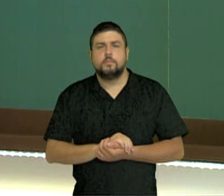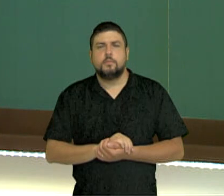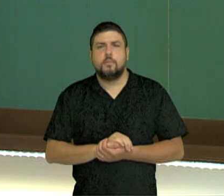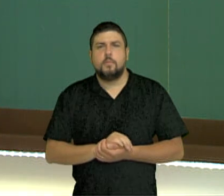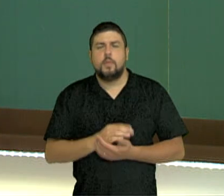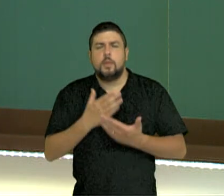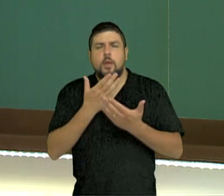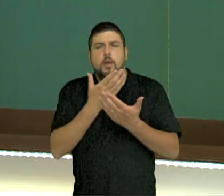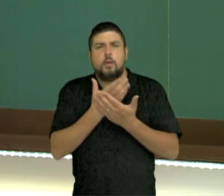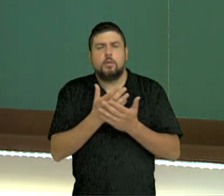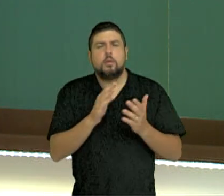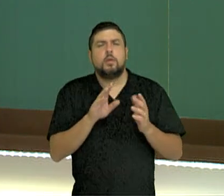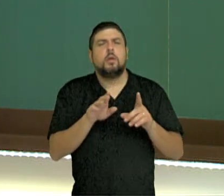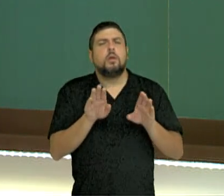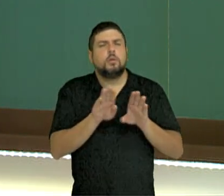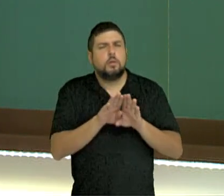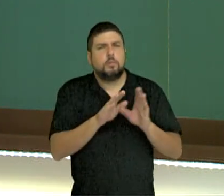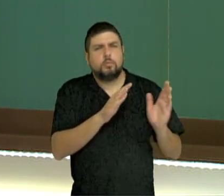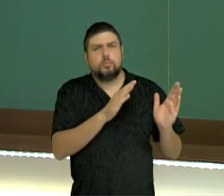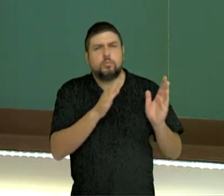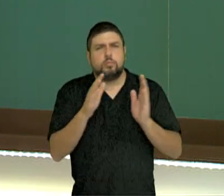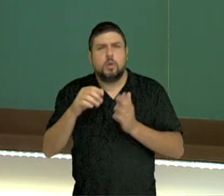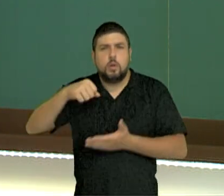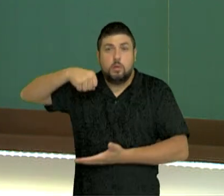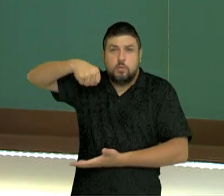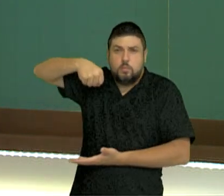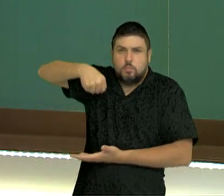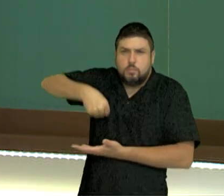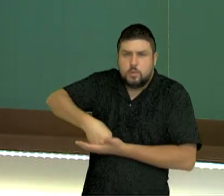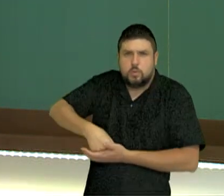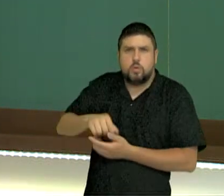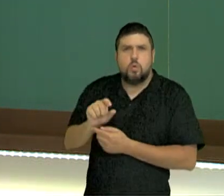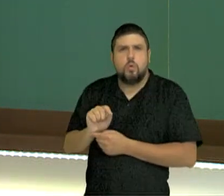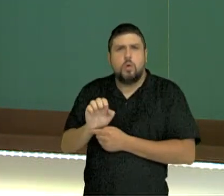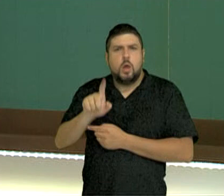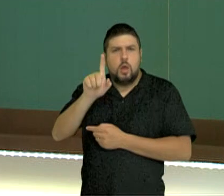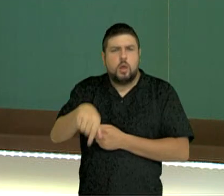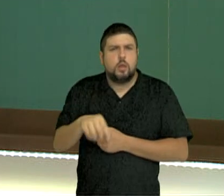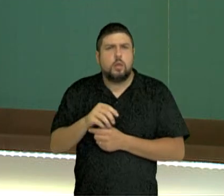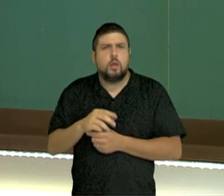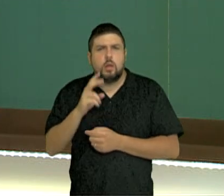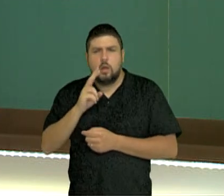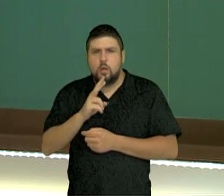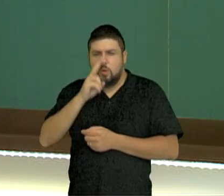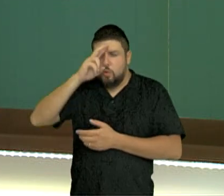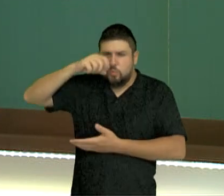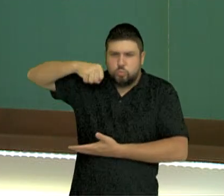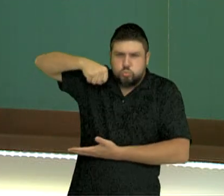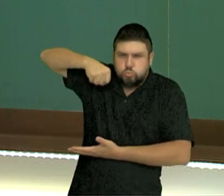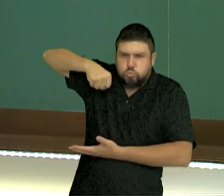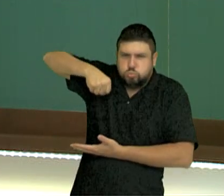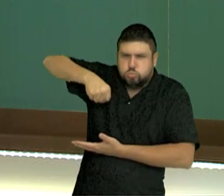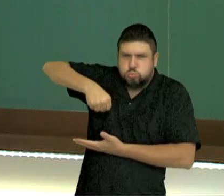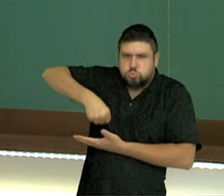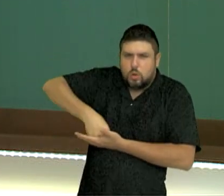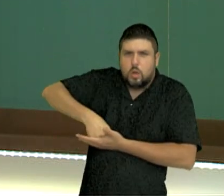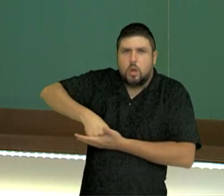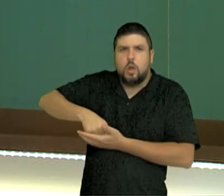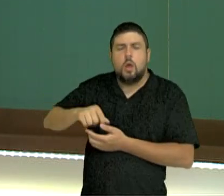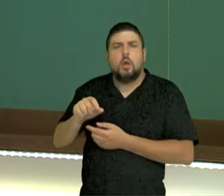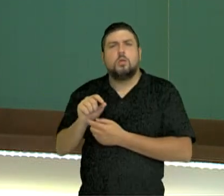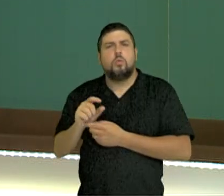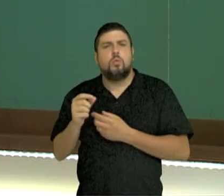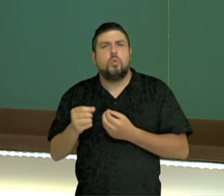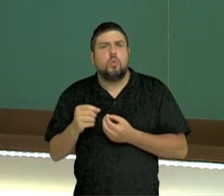pressão, aonde pressão é o peso ou força exercidos pela atmosfera na